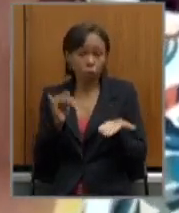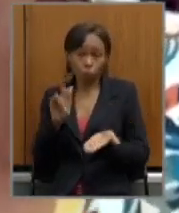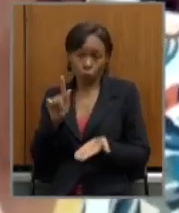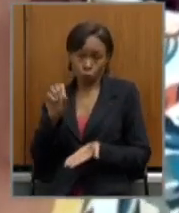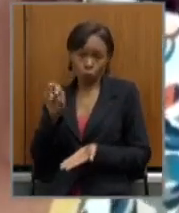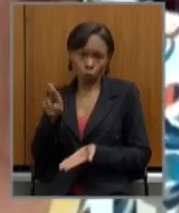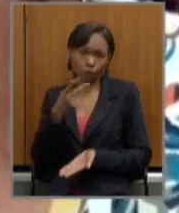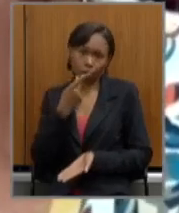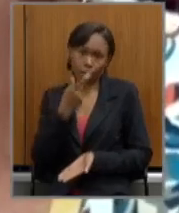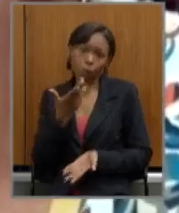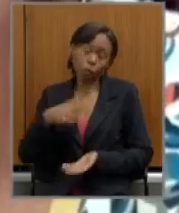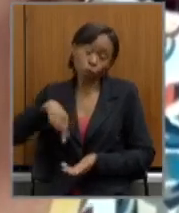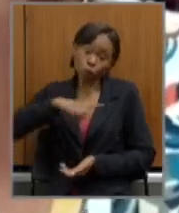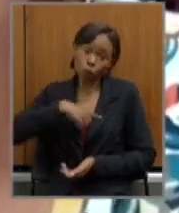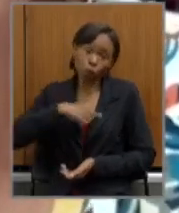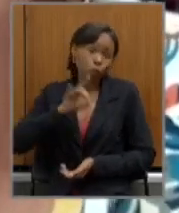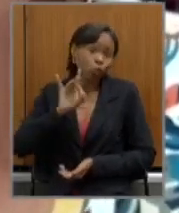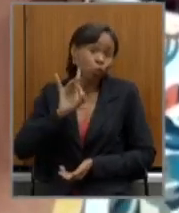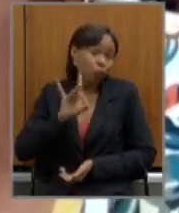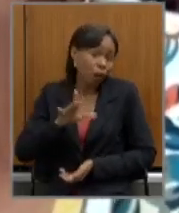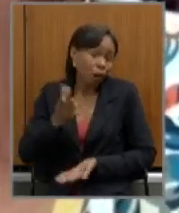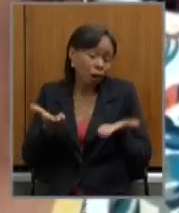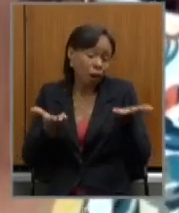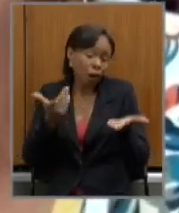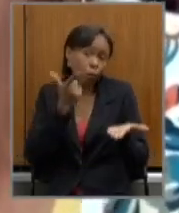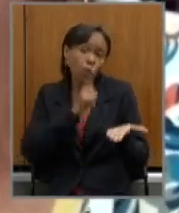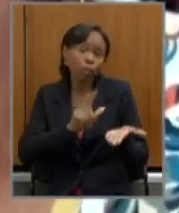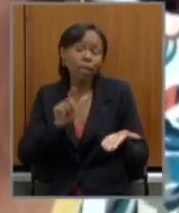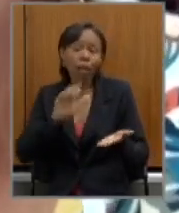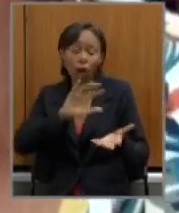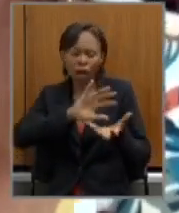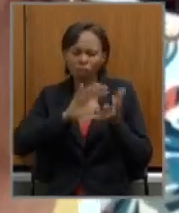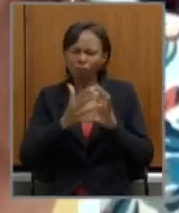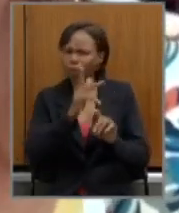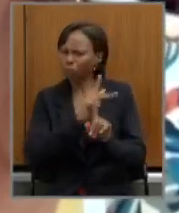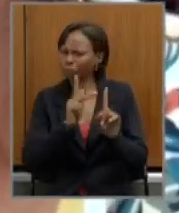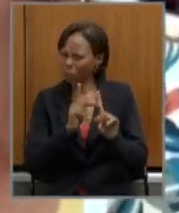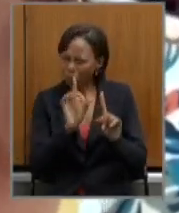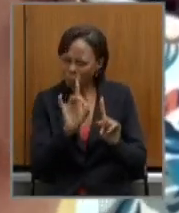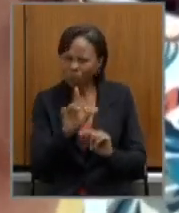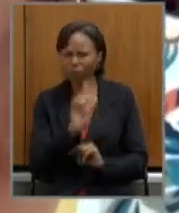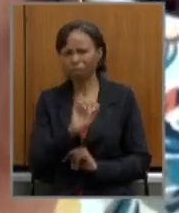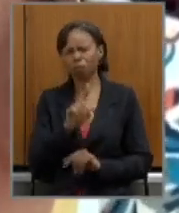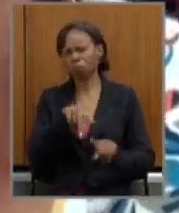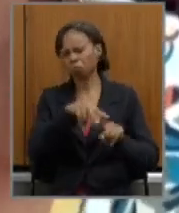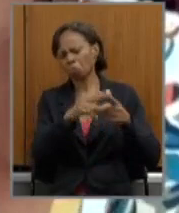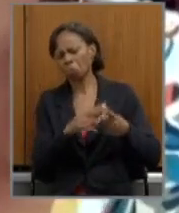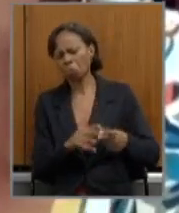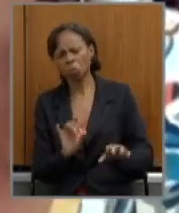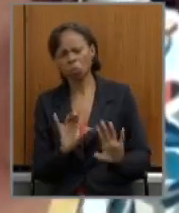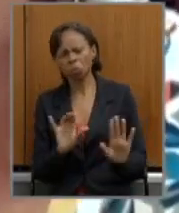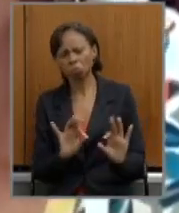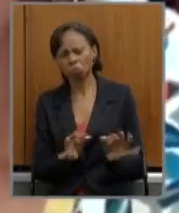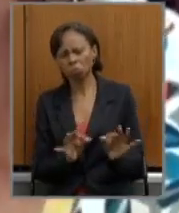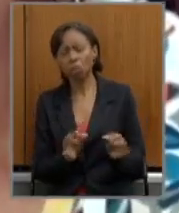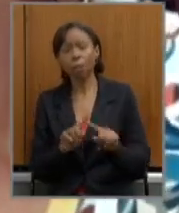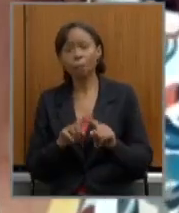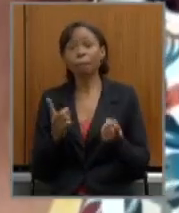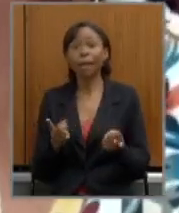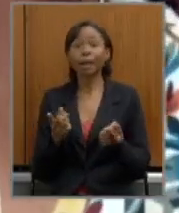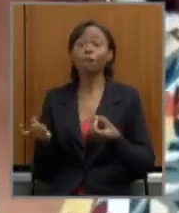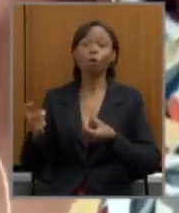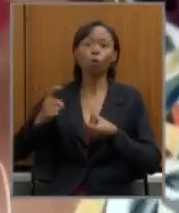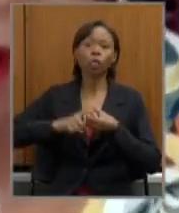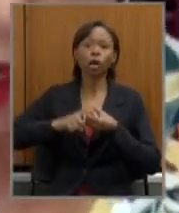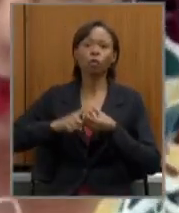fato não apenas com reforma da previdência isso aí são meros ajustes mas sim recuperando o desenvolvimento